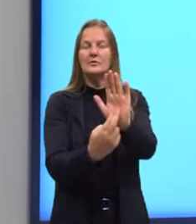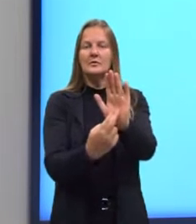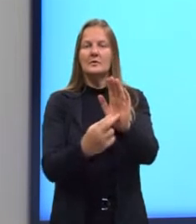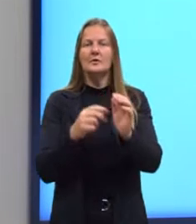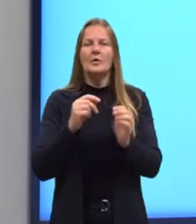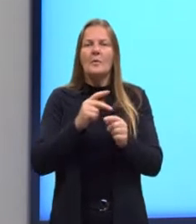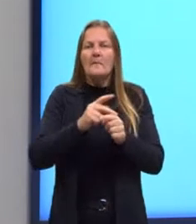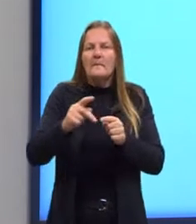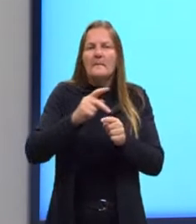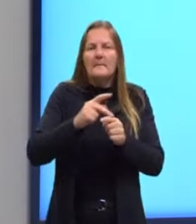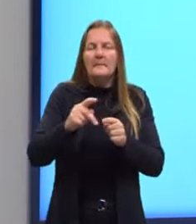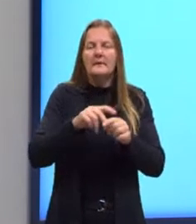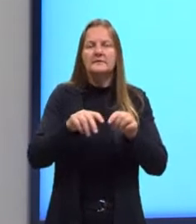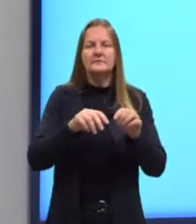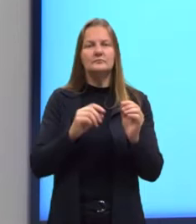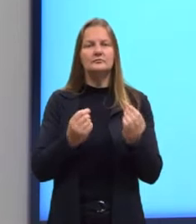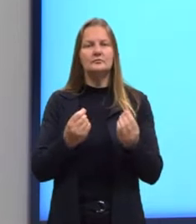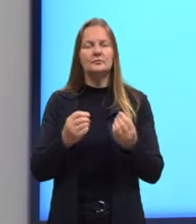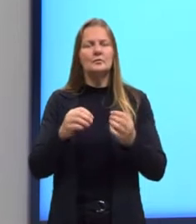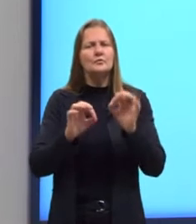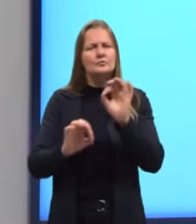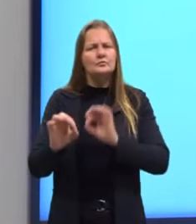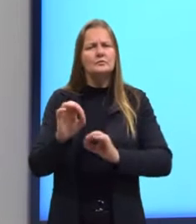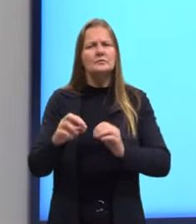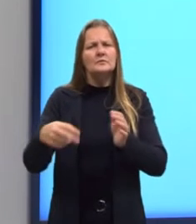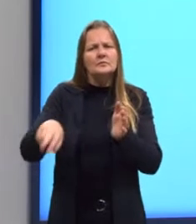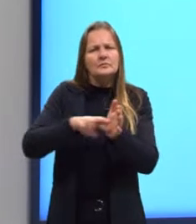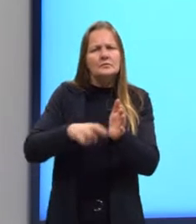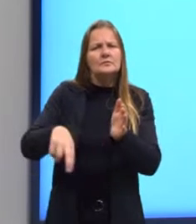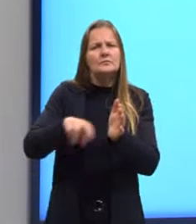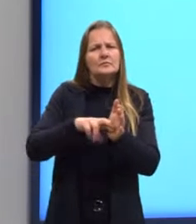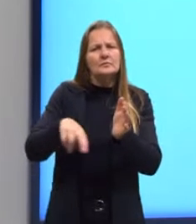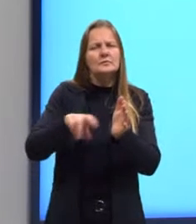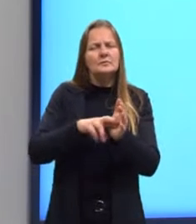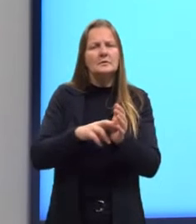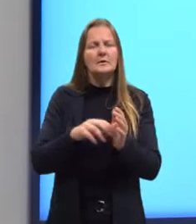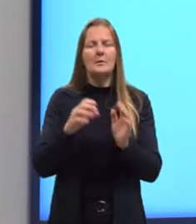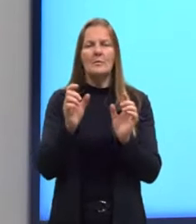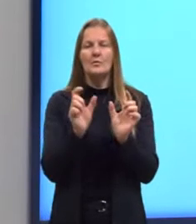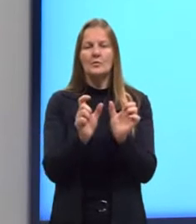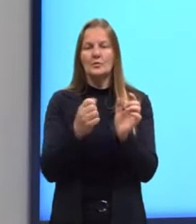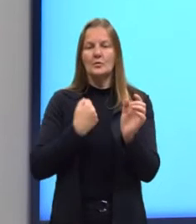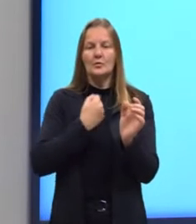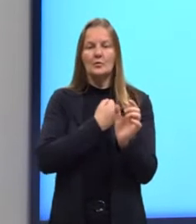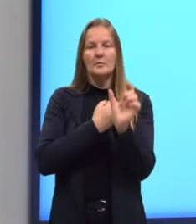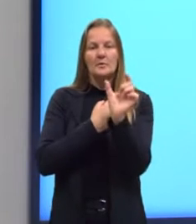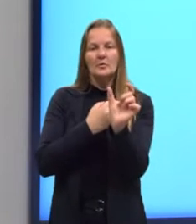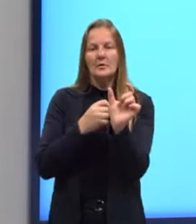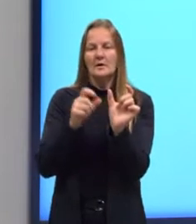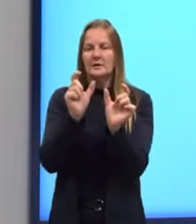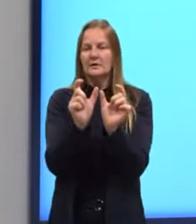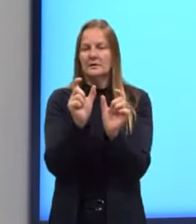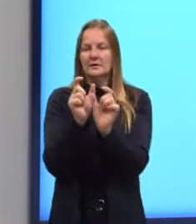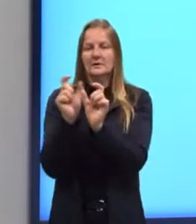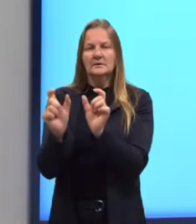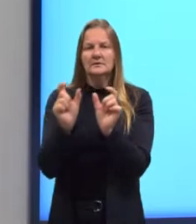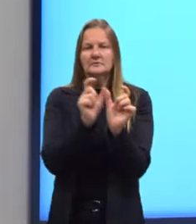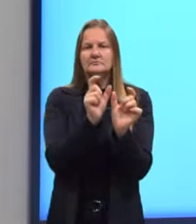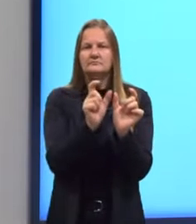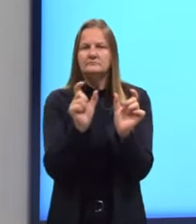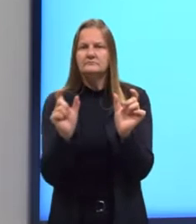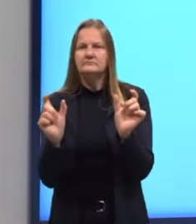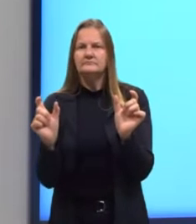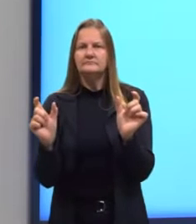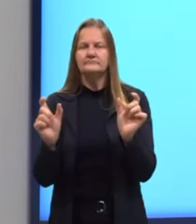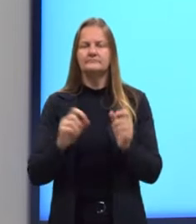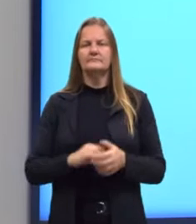formação que consiste na repetição de um bloco de números. Essa sequência descreve a ordem em que os